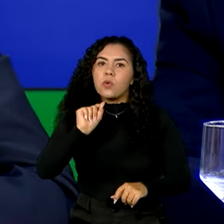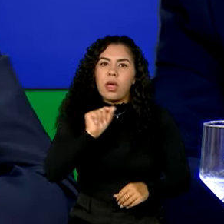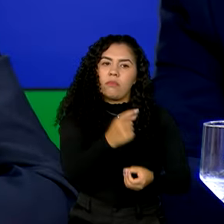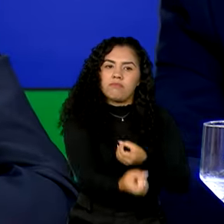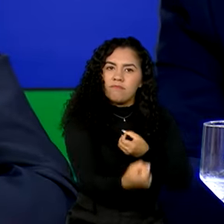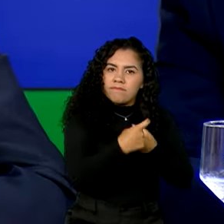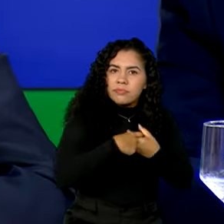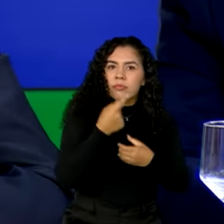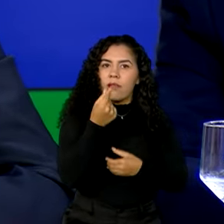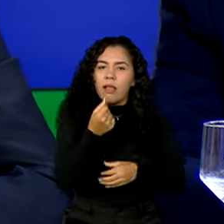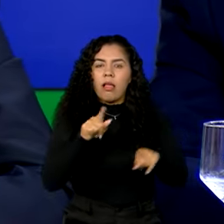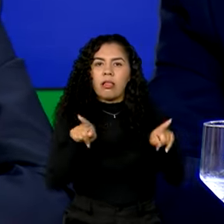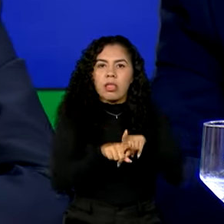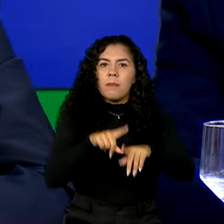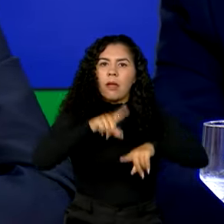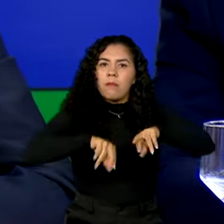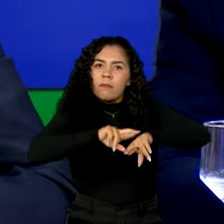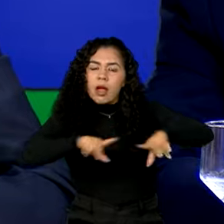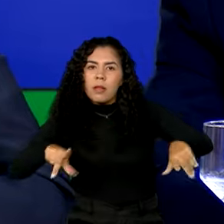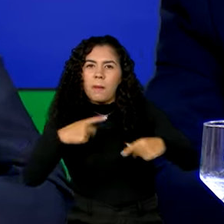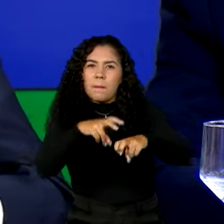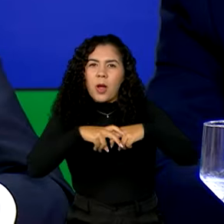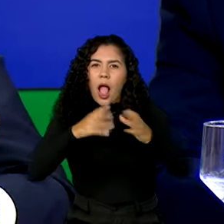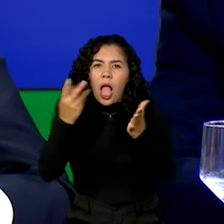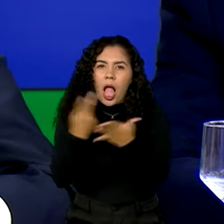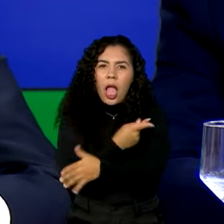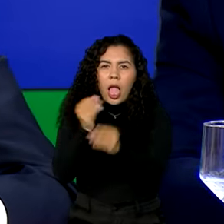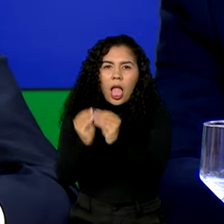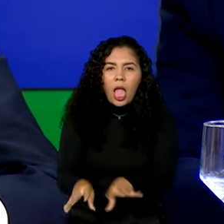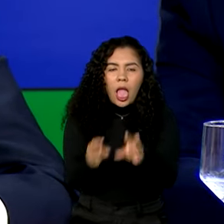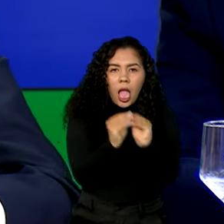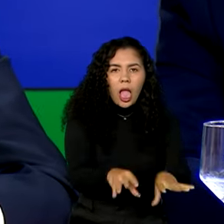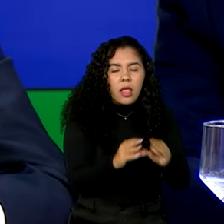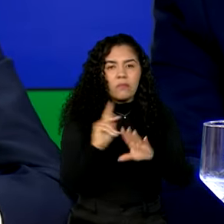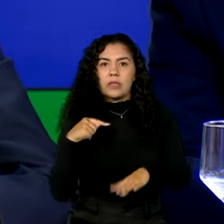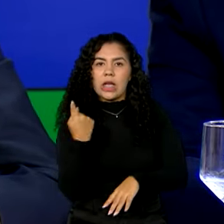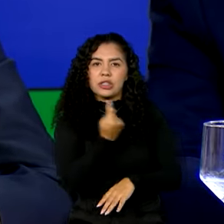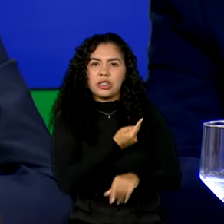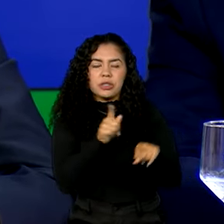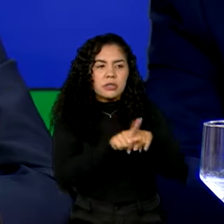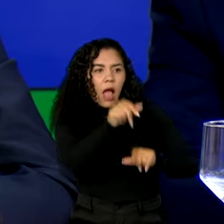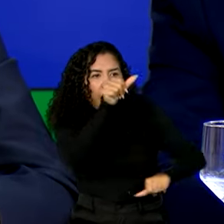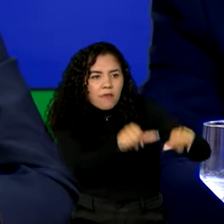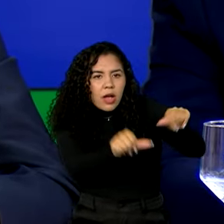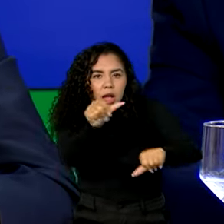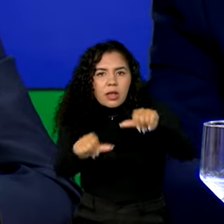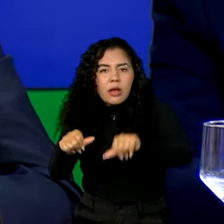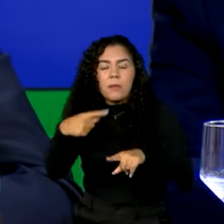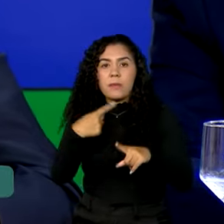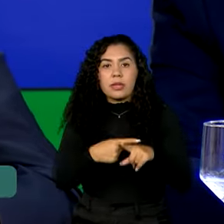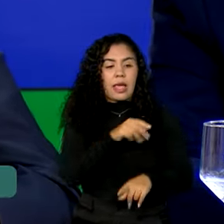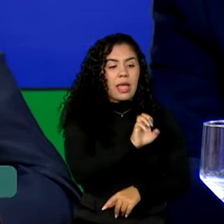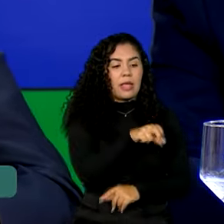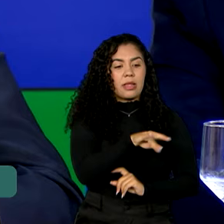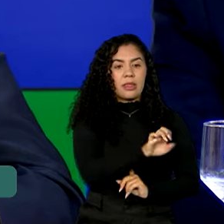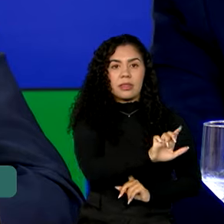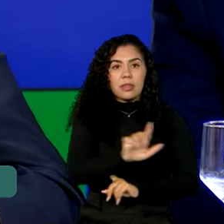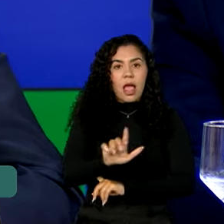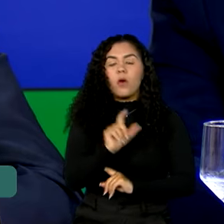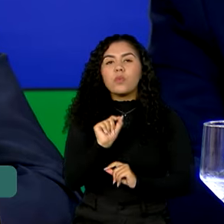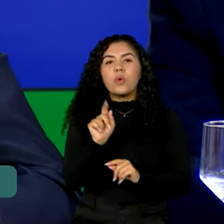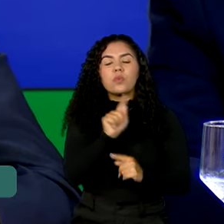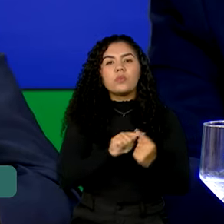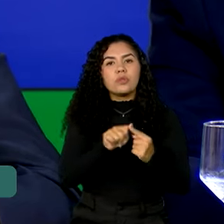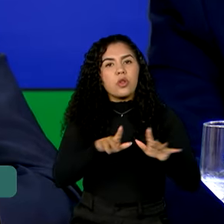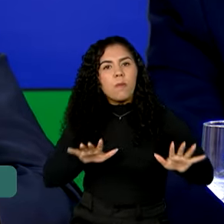estamos, como a Advocacia Geral da União, avaliando, diante da prática reiterada da Enel, a promoção de uma ação